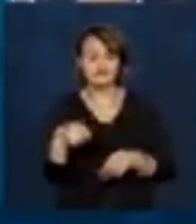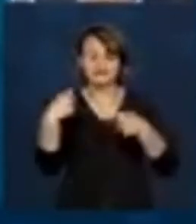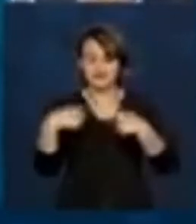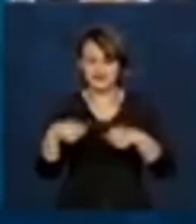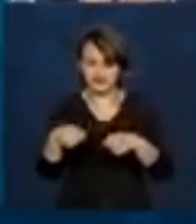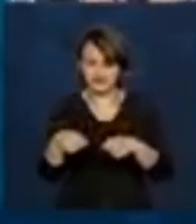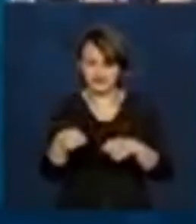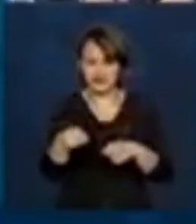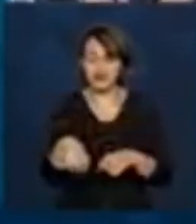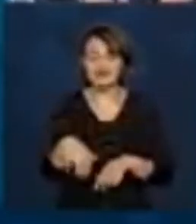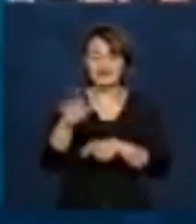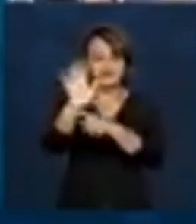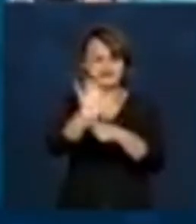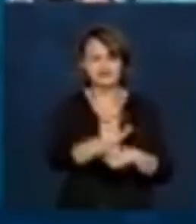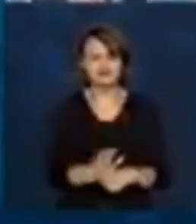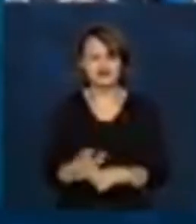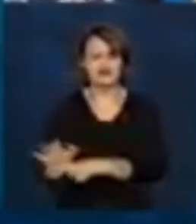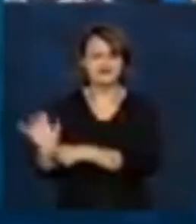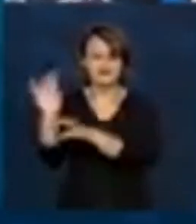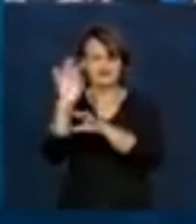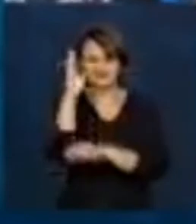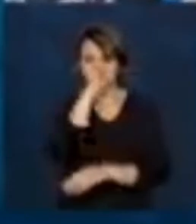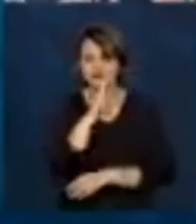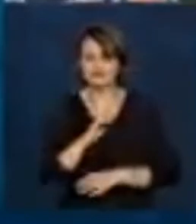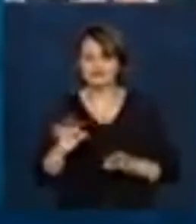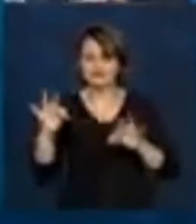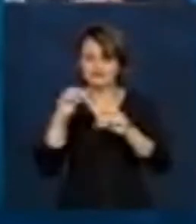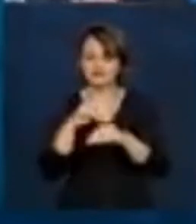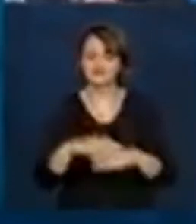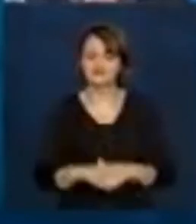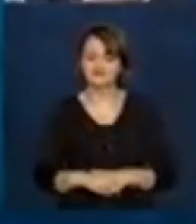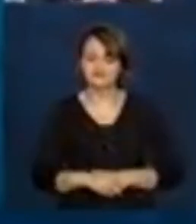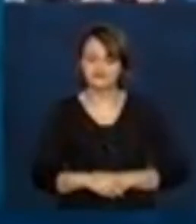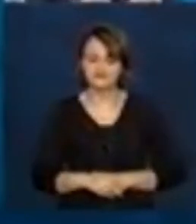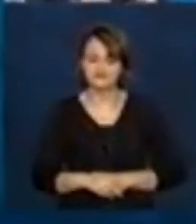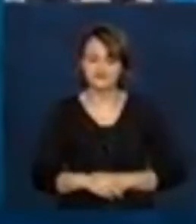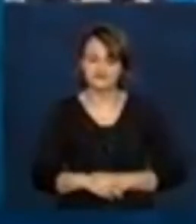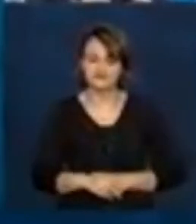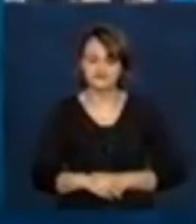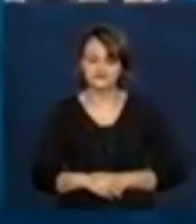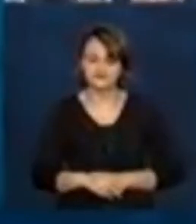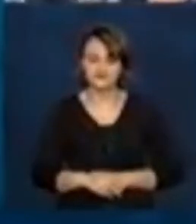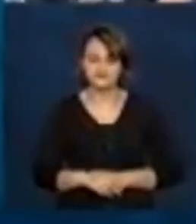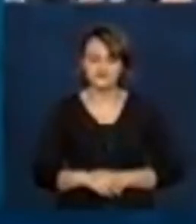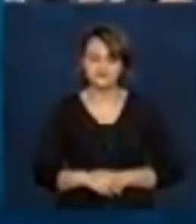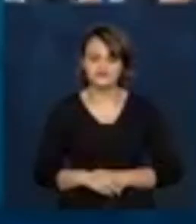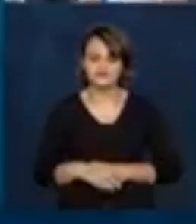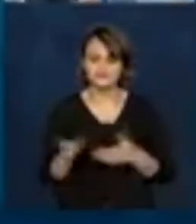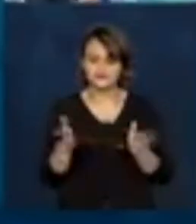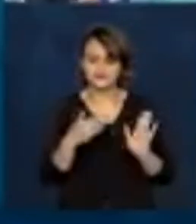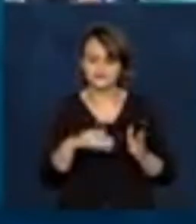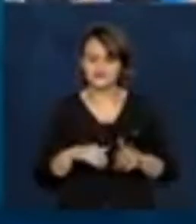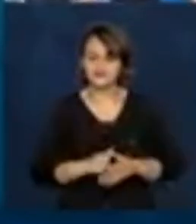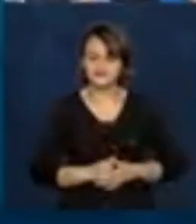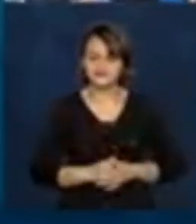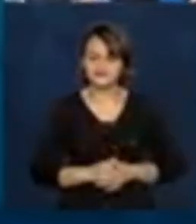os estados, em todas as regiões do país. Pode passar, por favor? Pode passar?